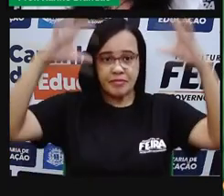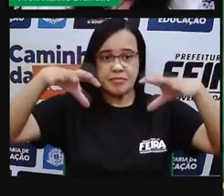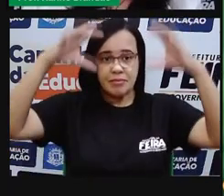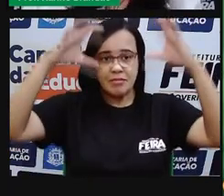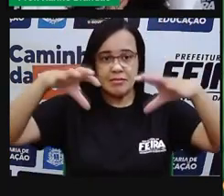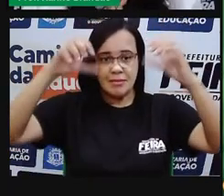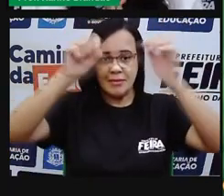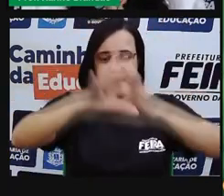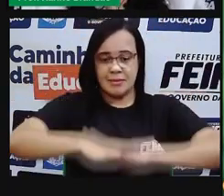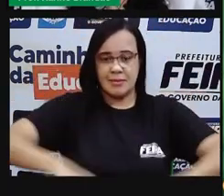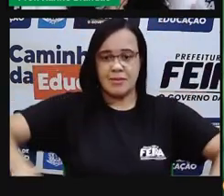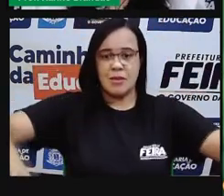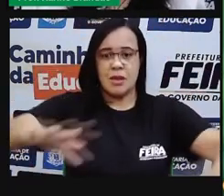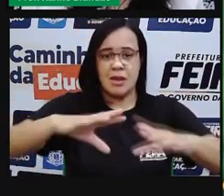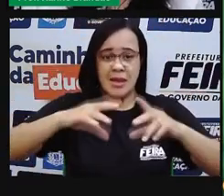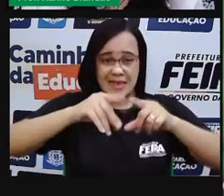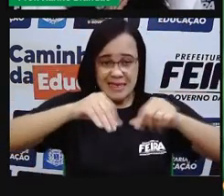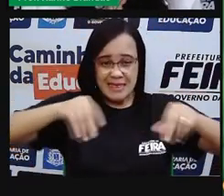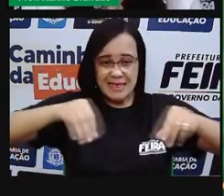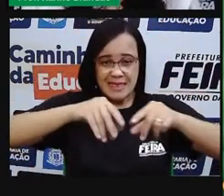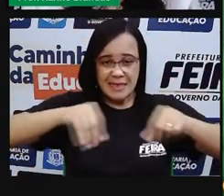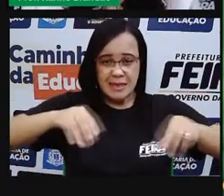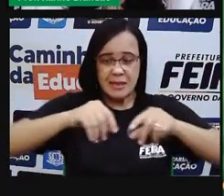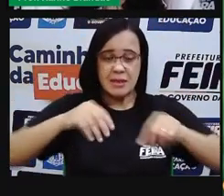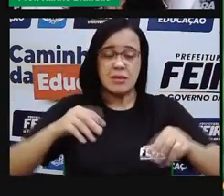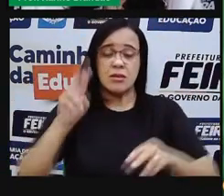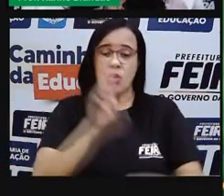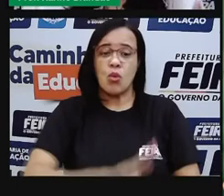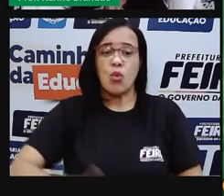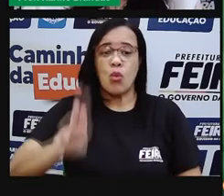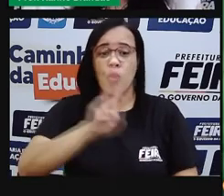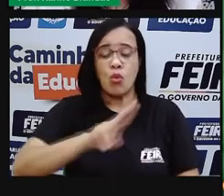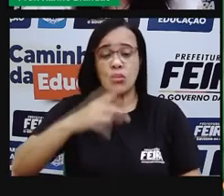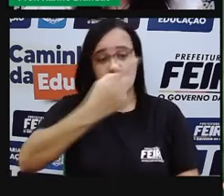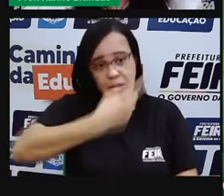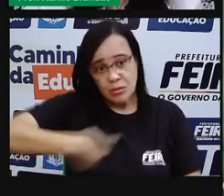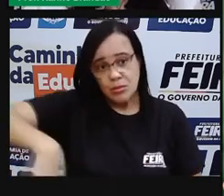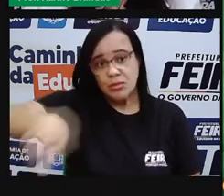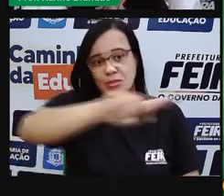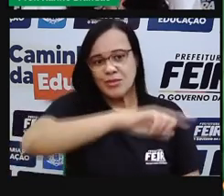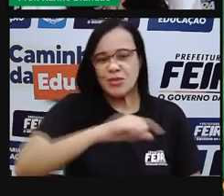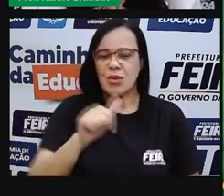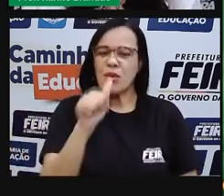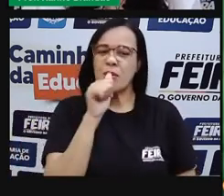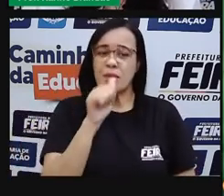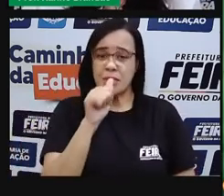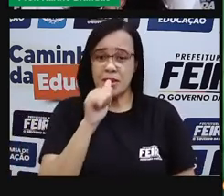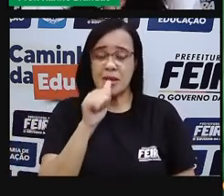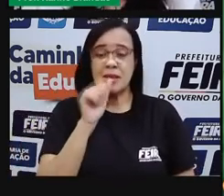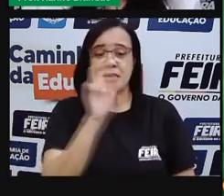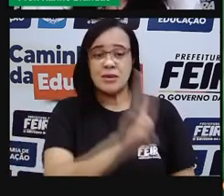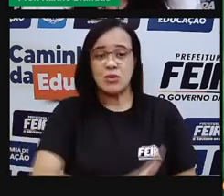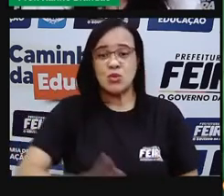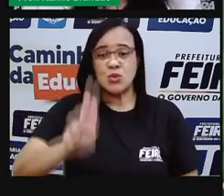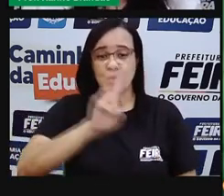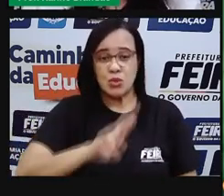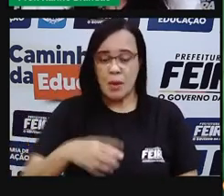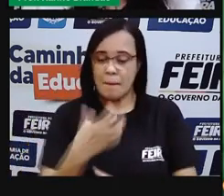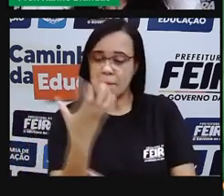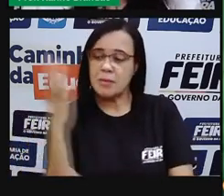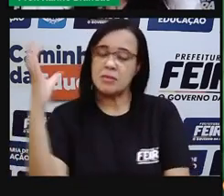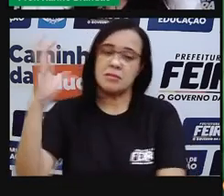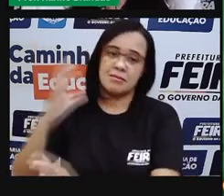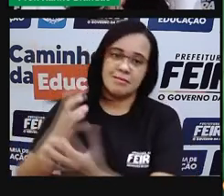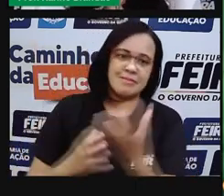solos, vai ser utilizada por nós, para nós bebermos essa água. Ela vai ser utilizada pelas plantas,